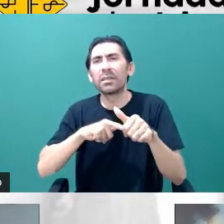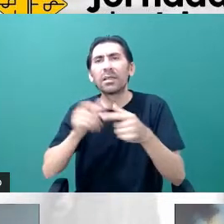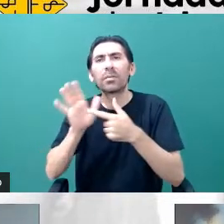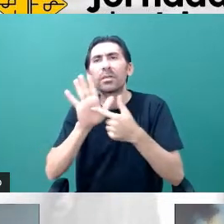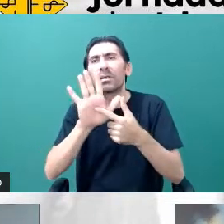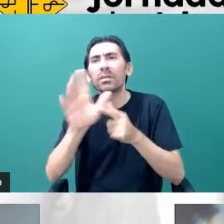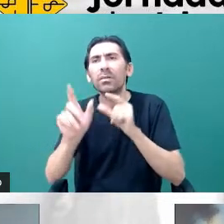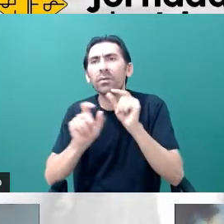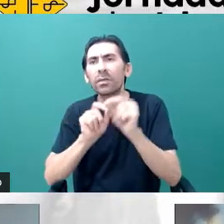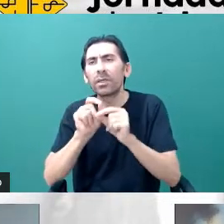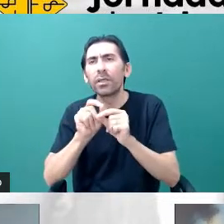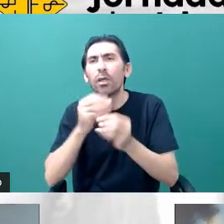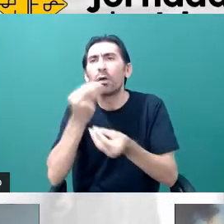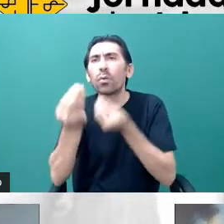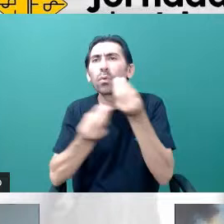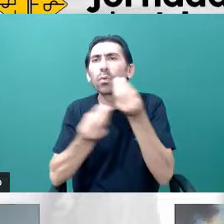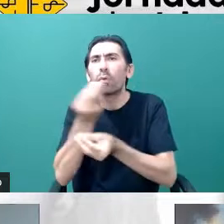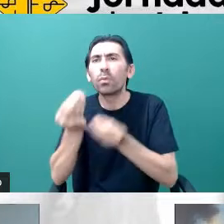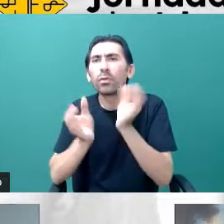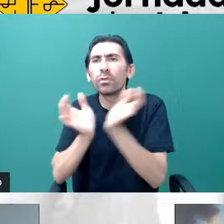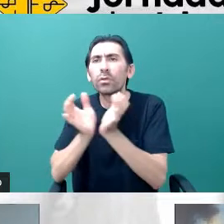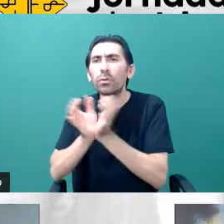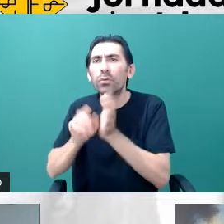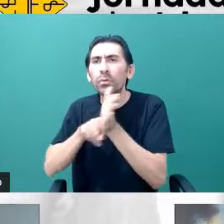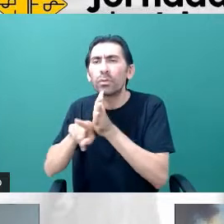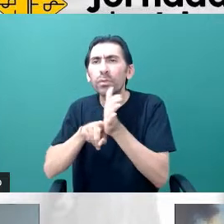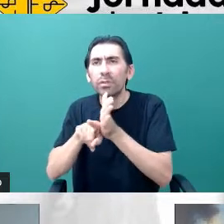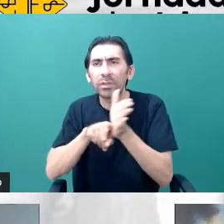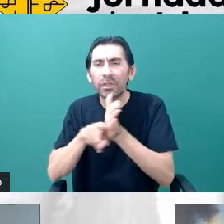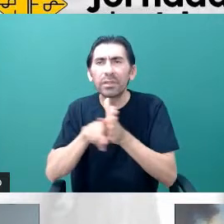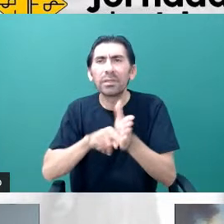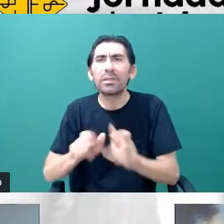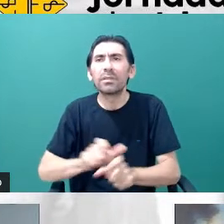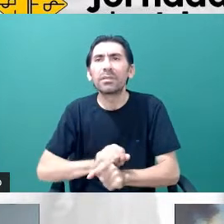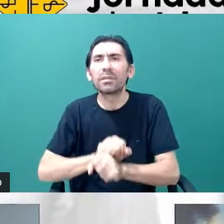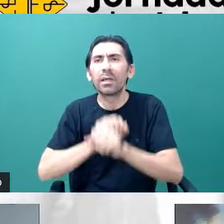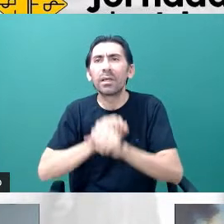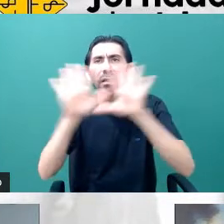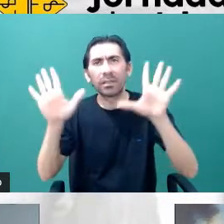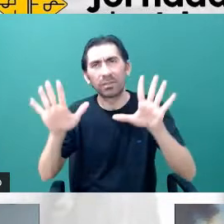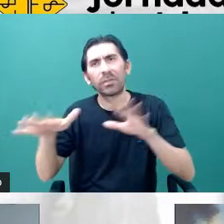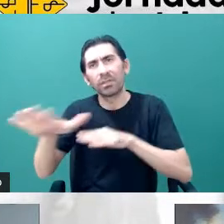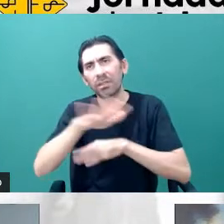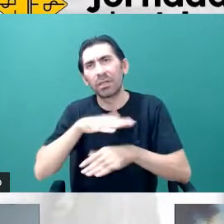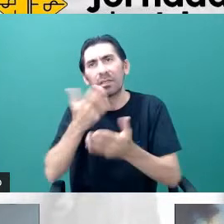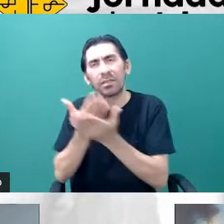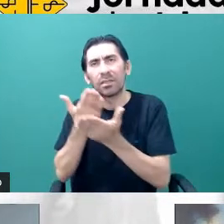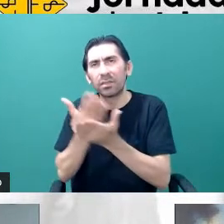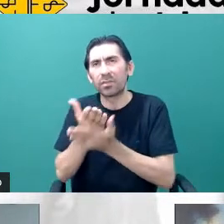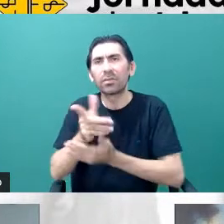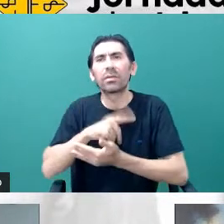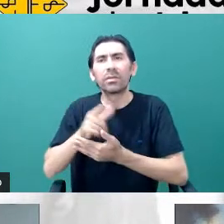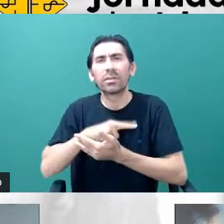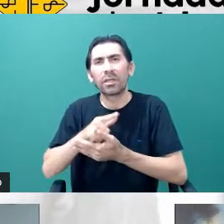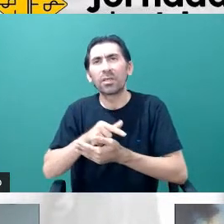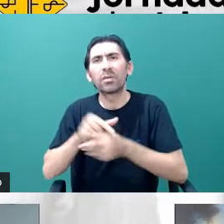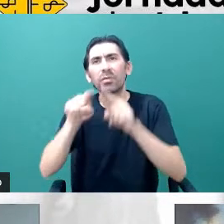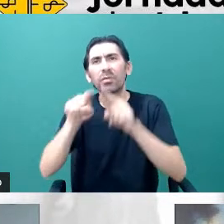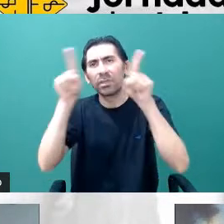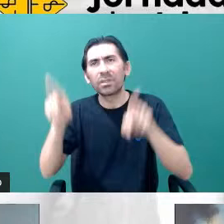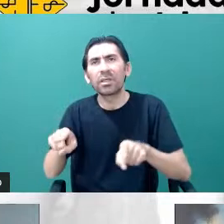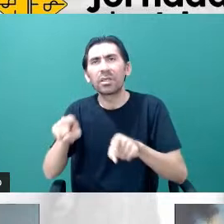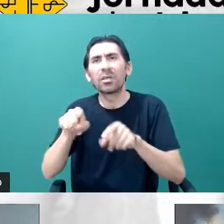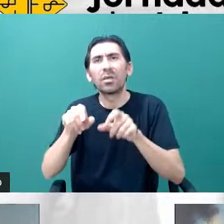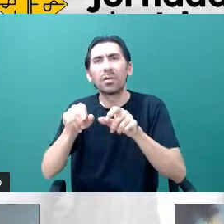como a nossa comunidade é bem ampla em termos de estudo. Um dos programas mais utilizados no mundo